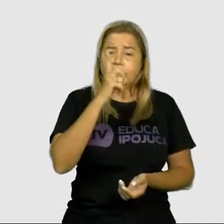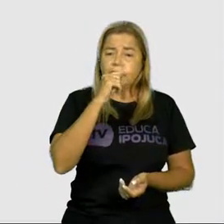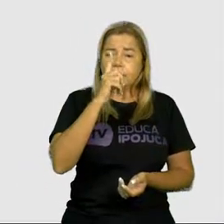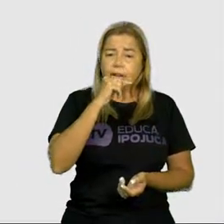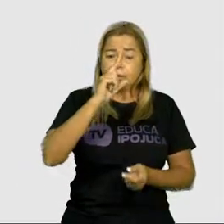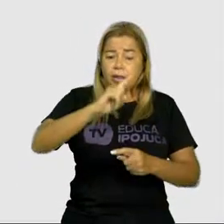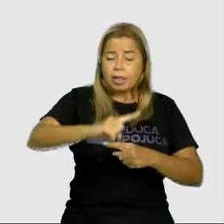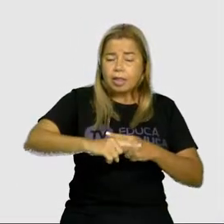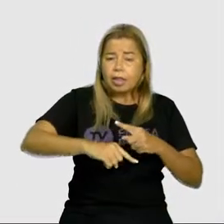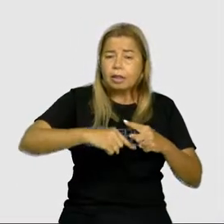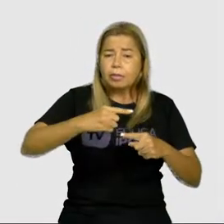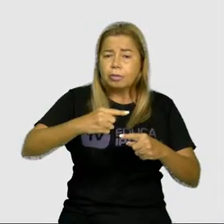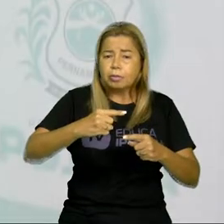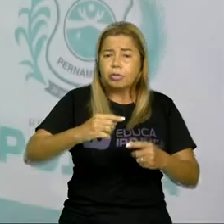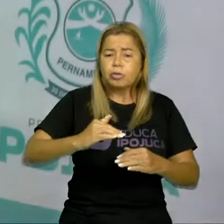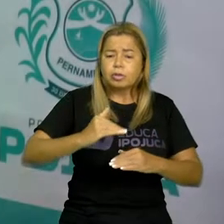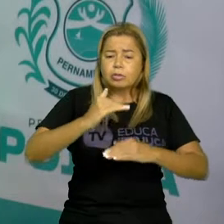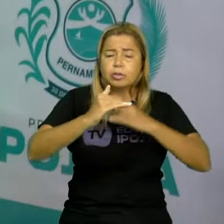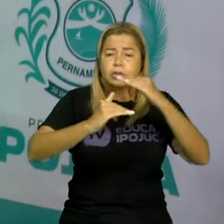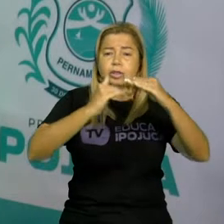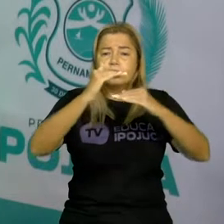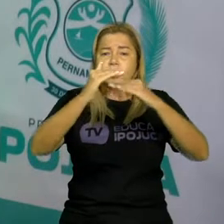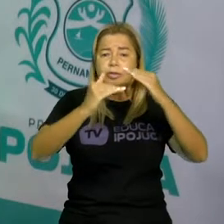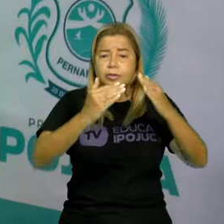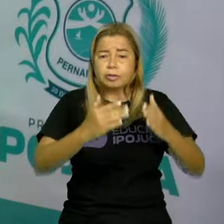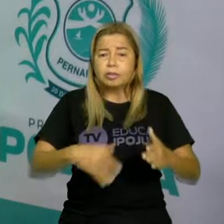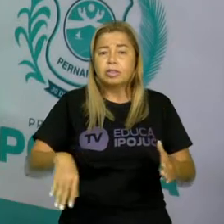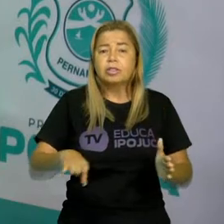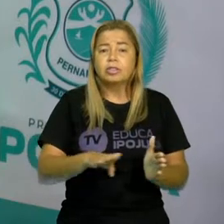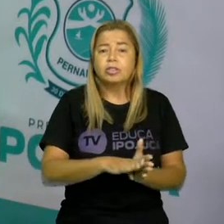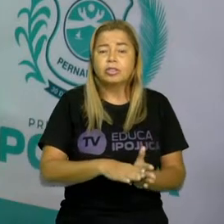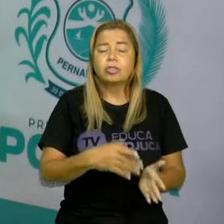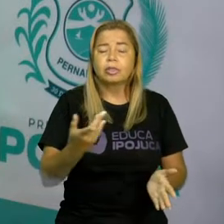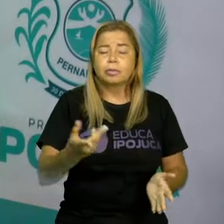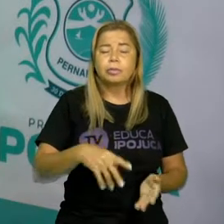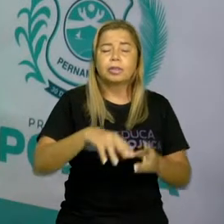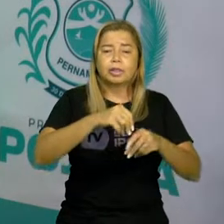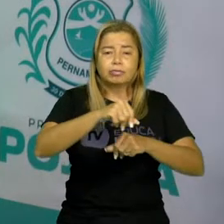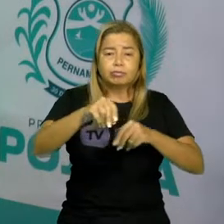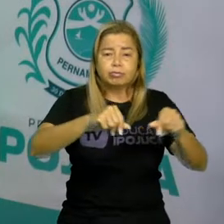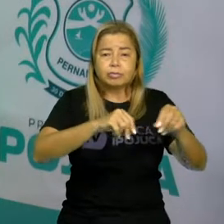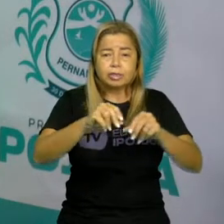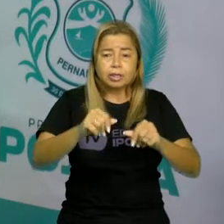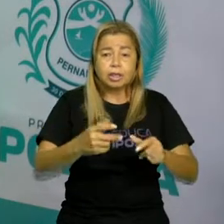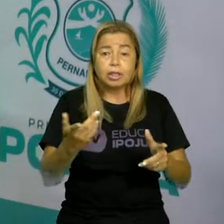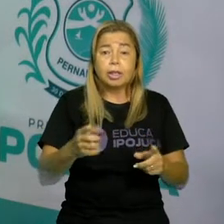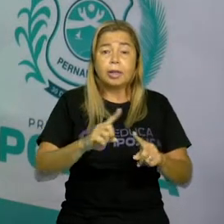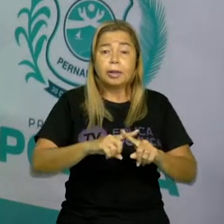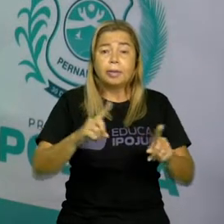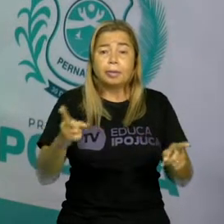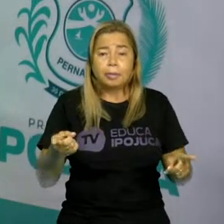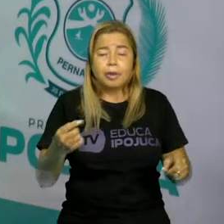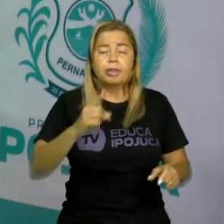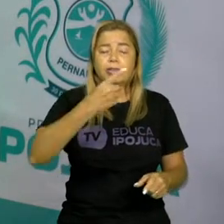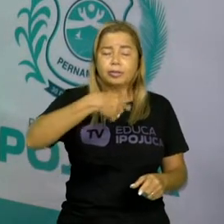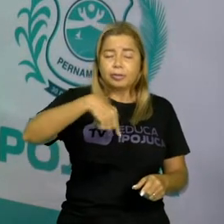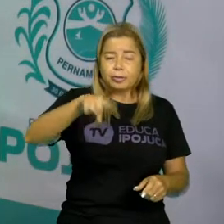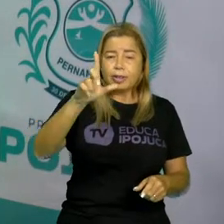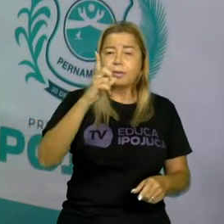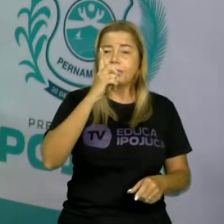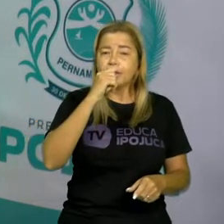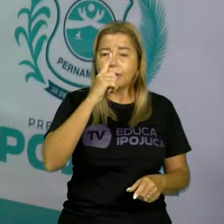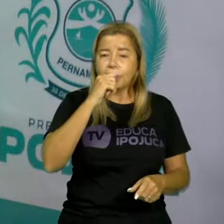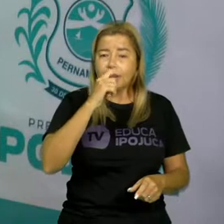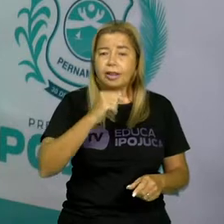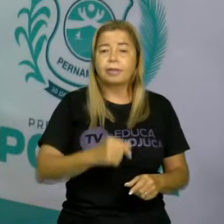quando ele sente falta d'água ele vai para a água tomar banho porque ele gosta, tá certo? Sabe